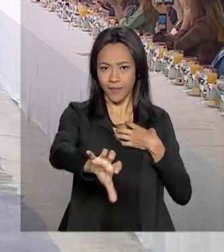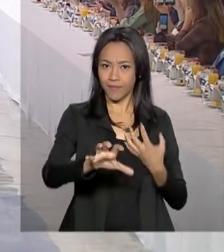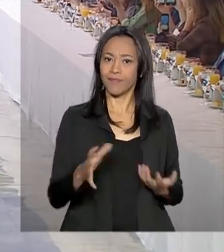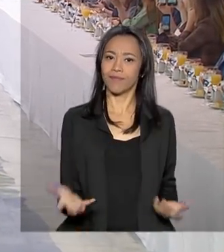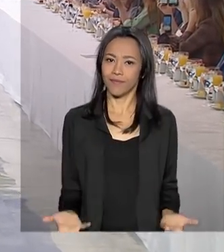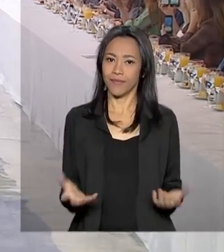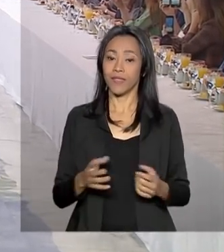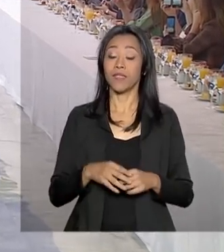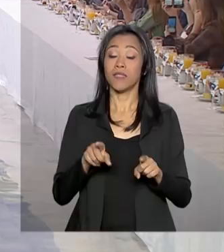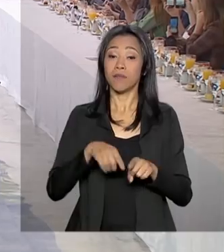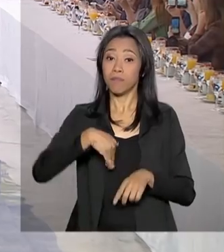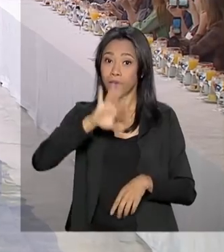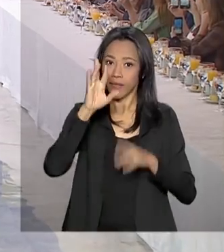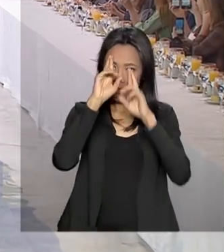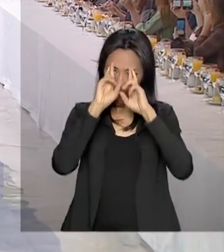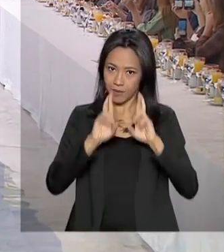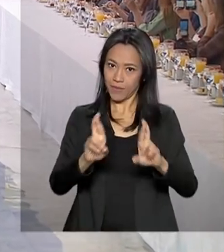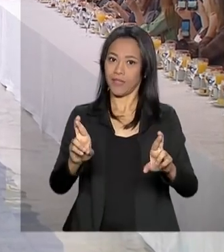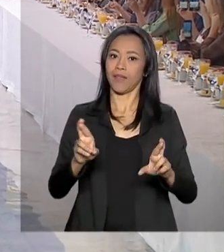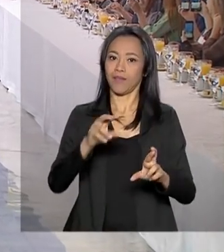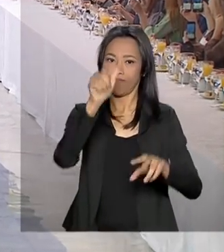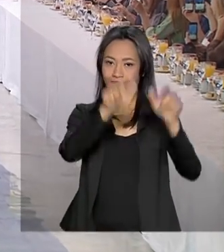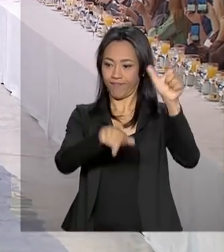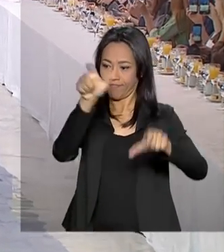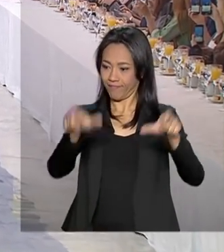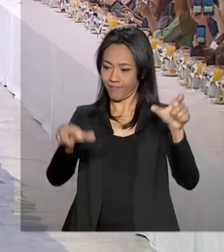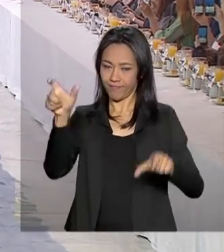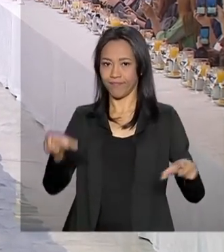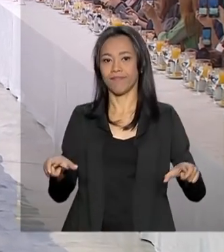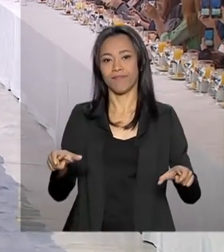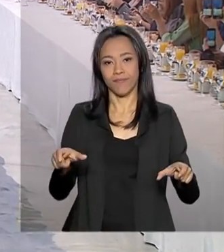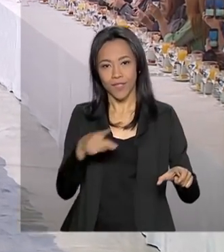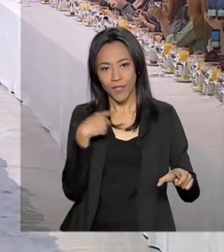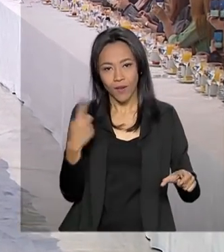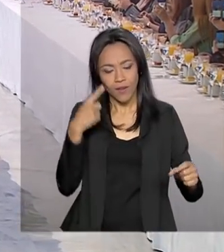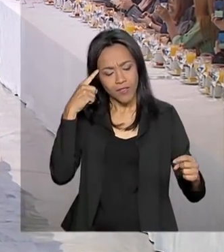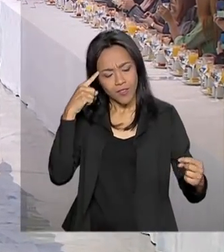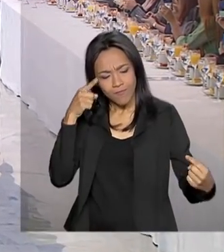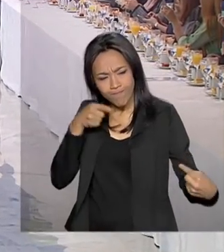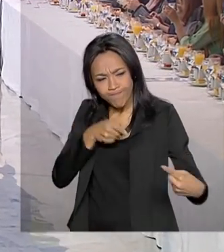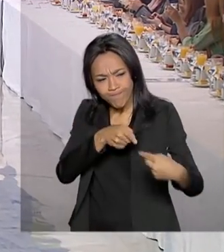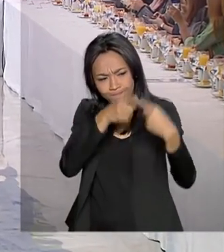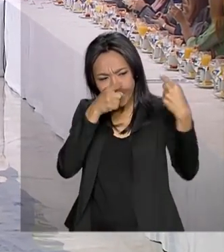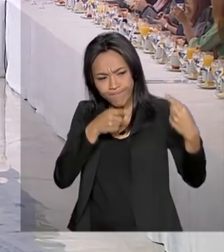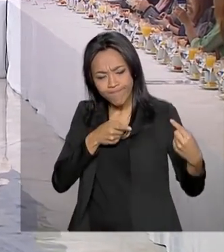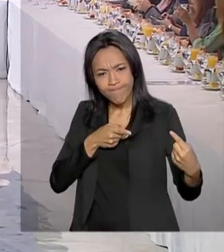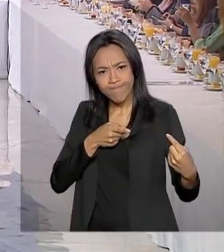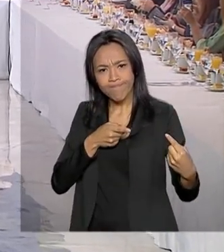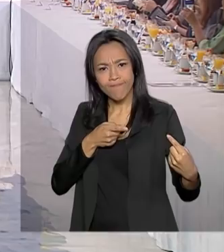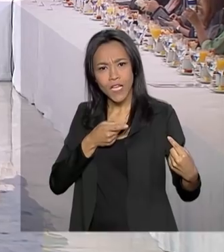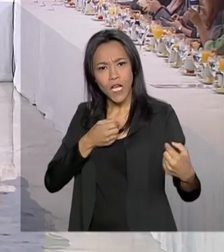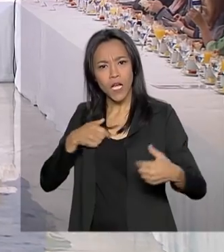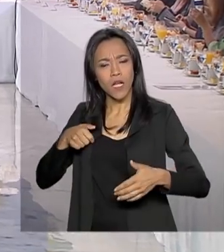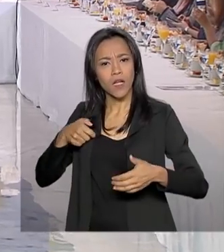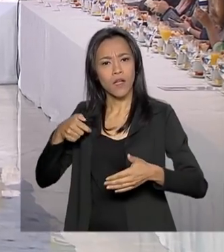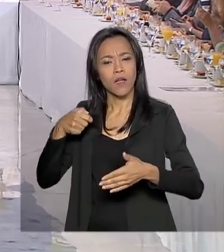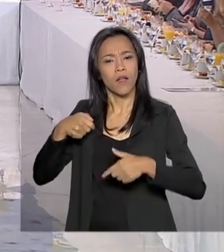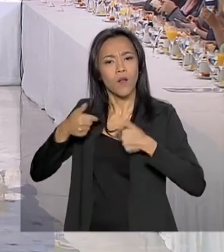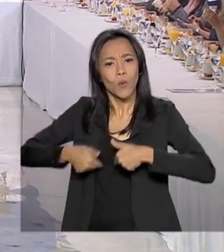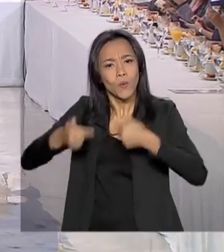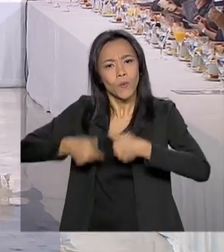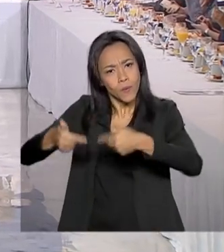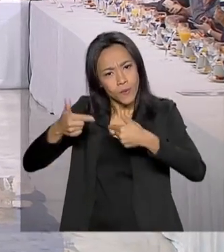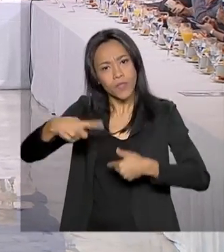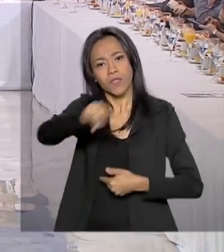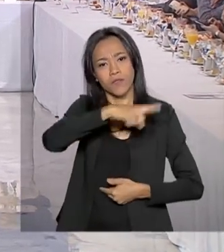respeitar cada vez mais. E nos alinhamos nas lutas que vocês há muito